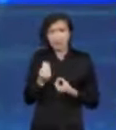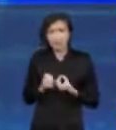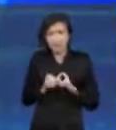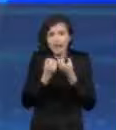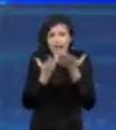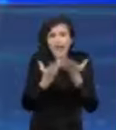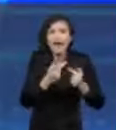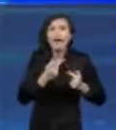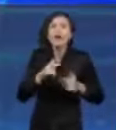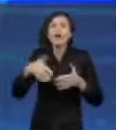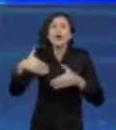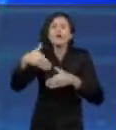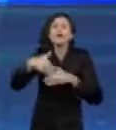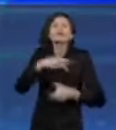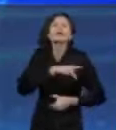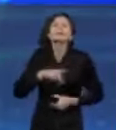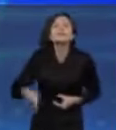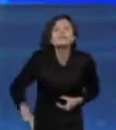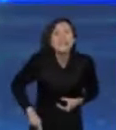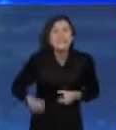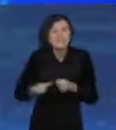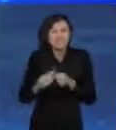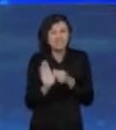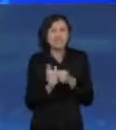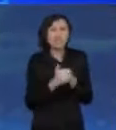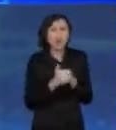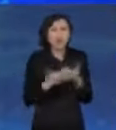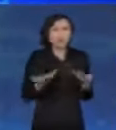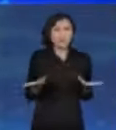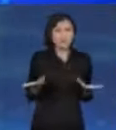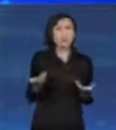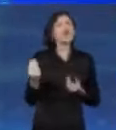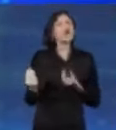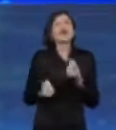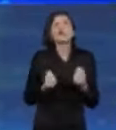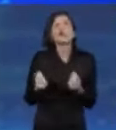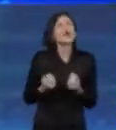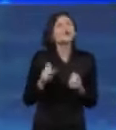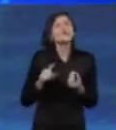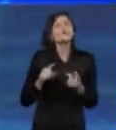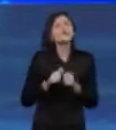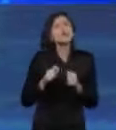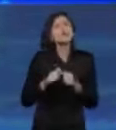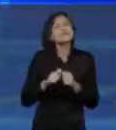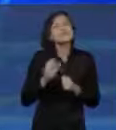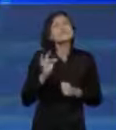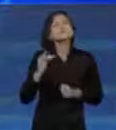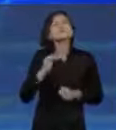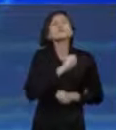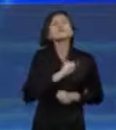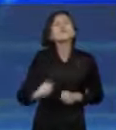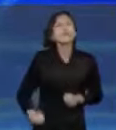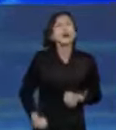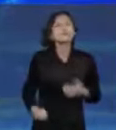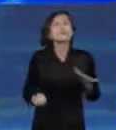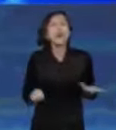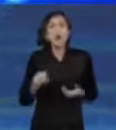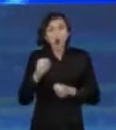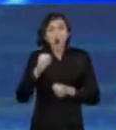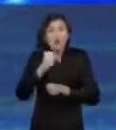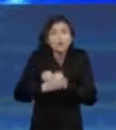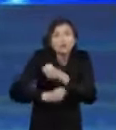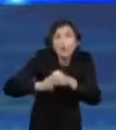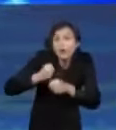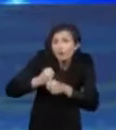quem é o seu candidato a presidente da república, esconde ele, como é o senhor vai agir como candidato a senador, como senador federal, durante oito anos no